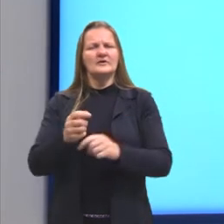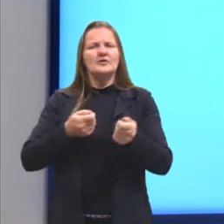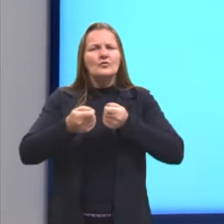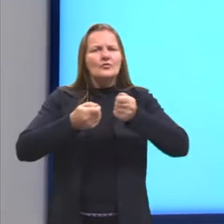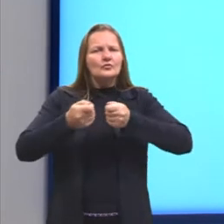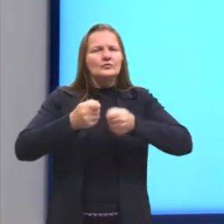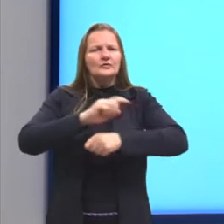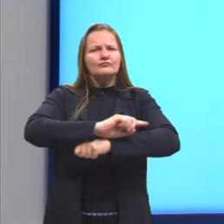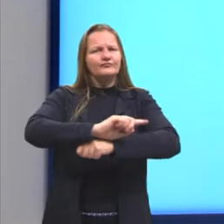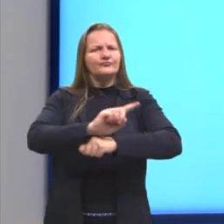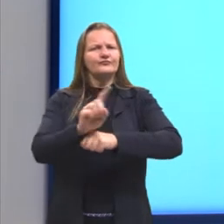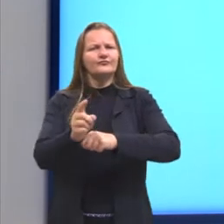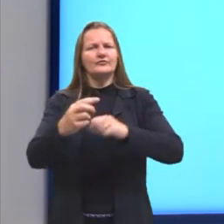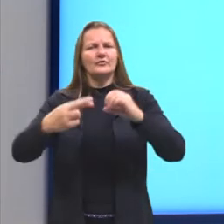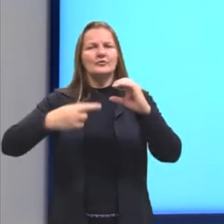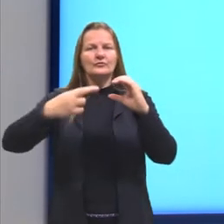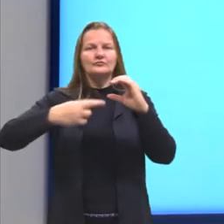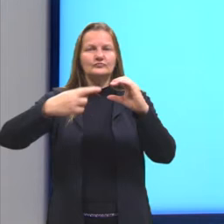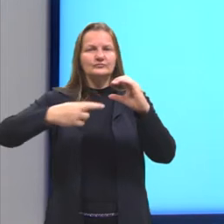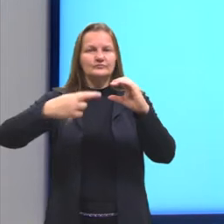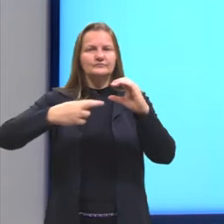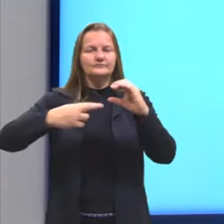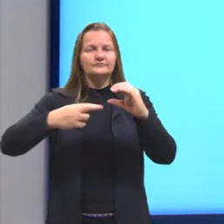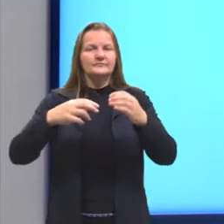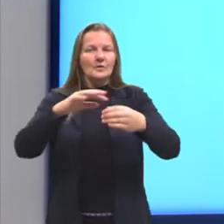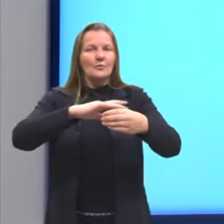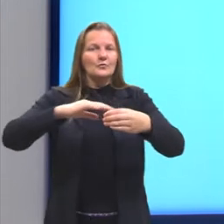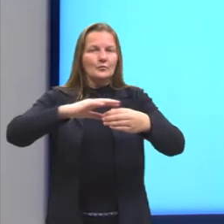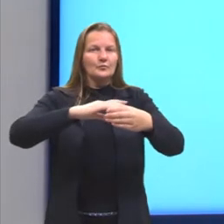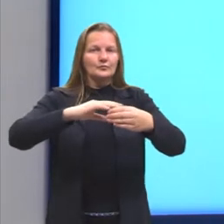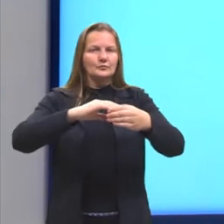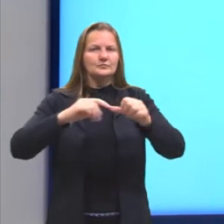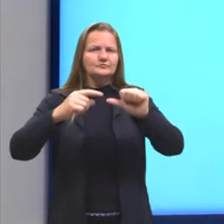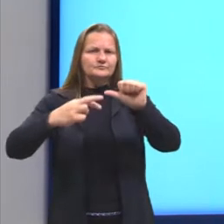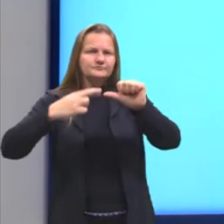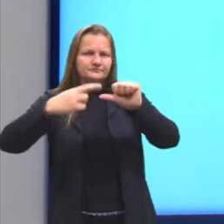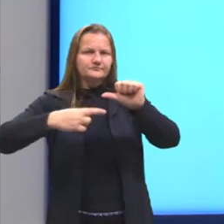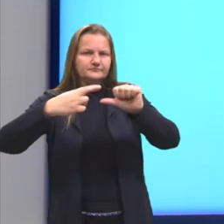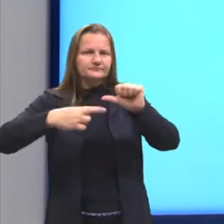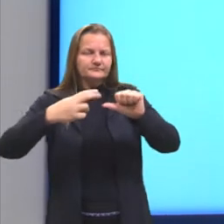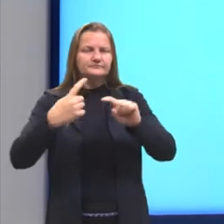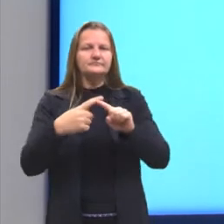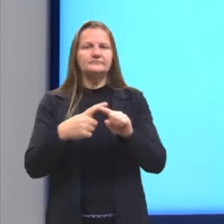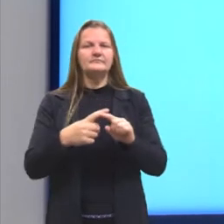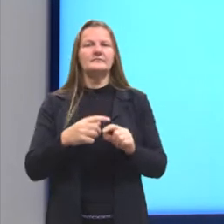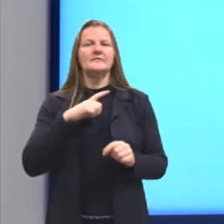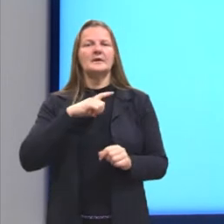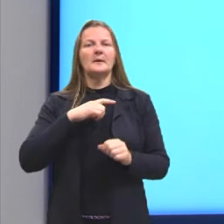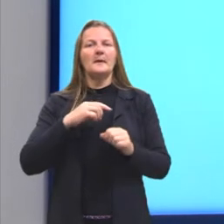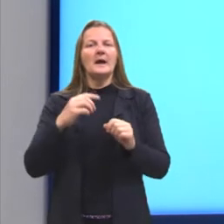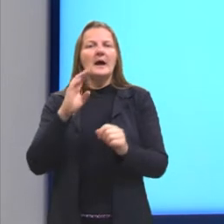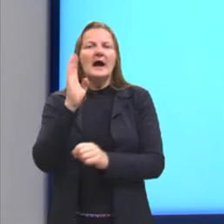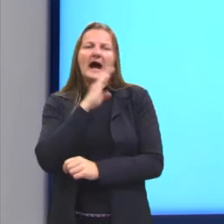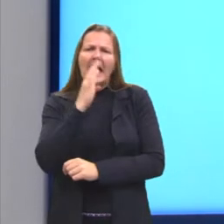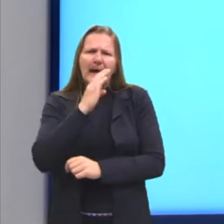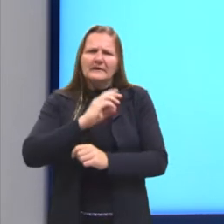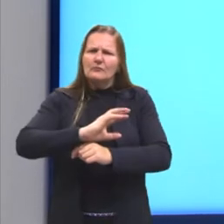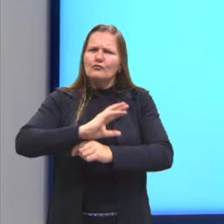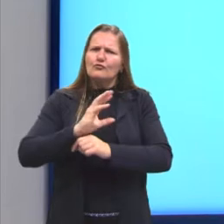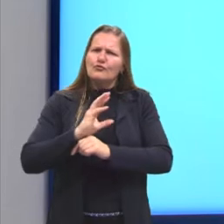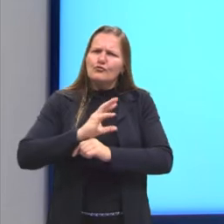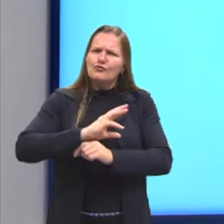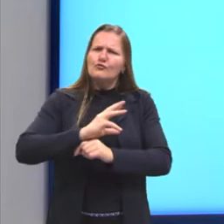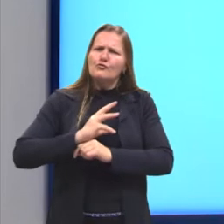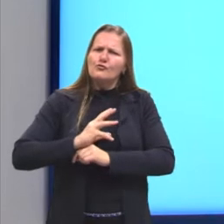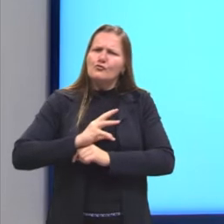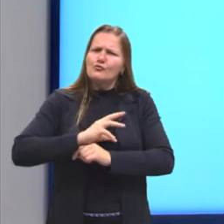velocidade da reação a partir de alguns fatores, tornando assim a reação ou mais rápida, acelerar a